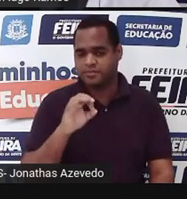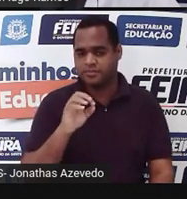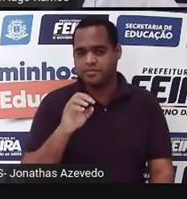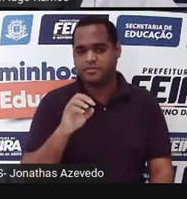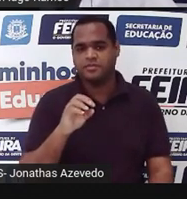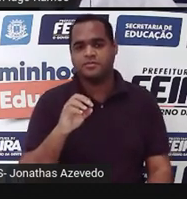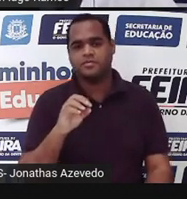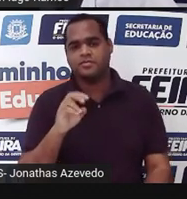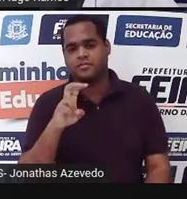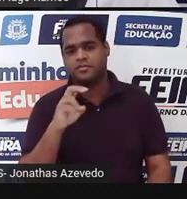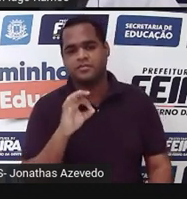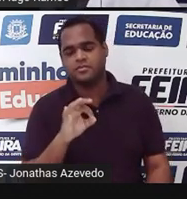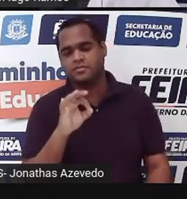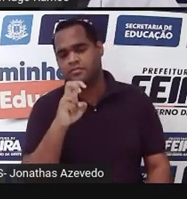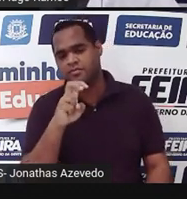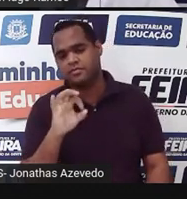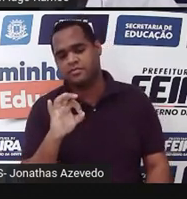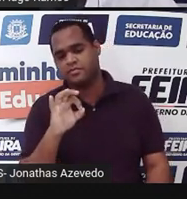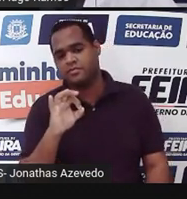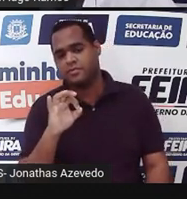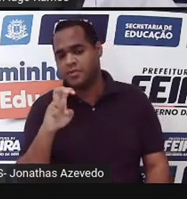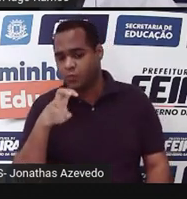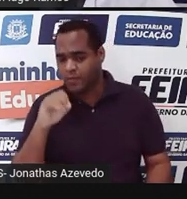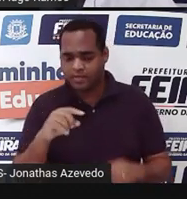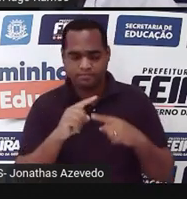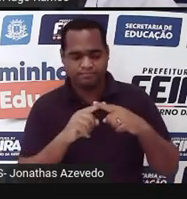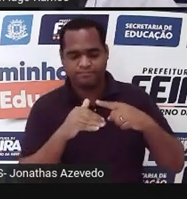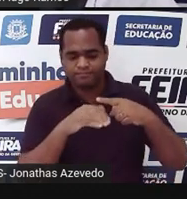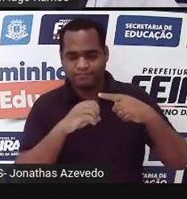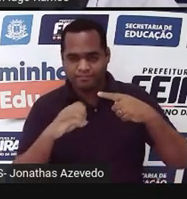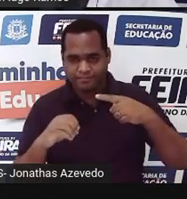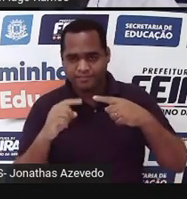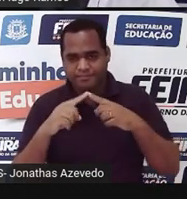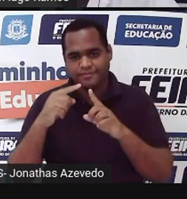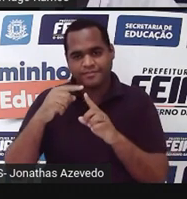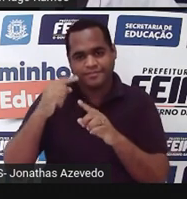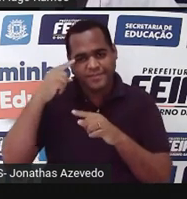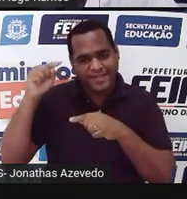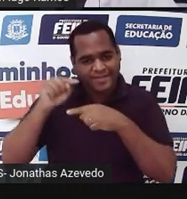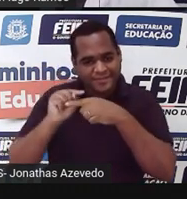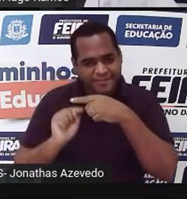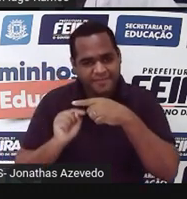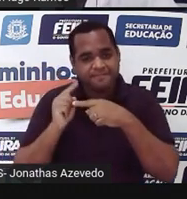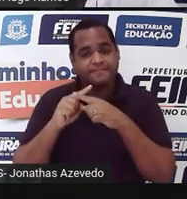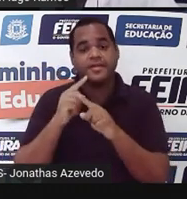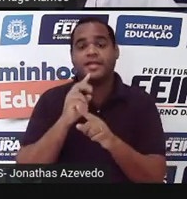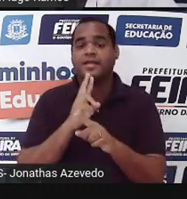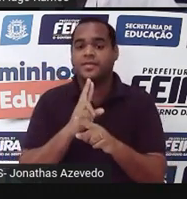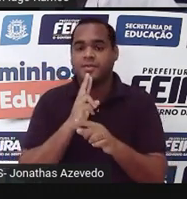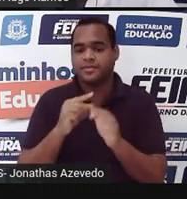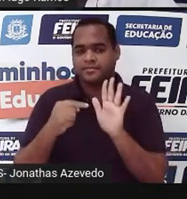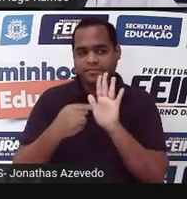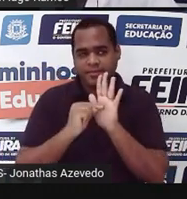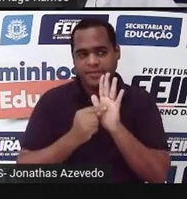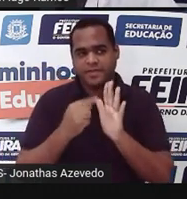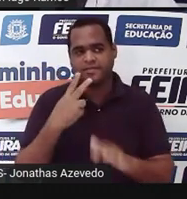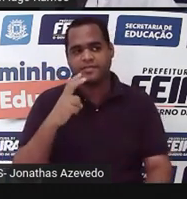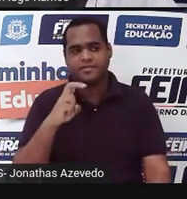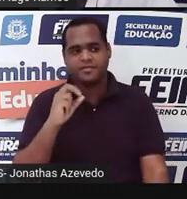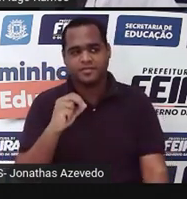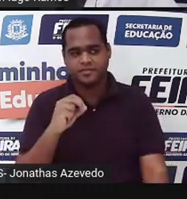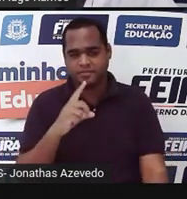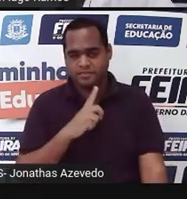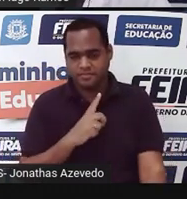dividido por 100. Estou escrevendo ali na tela na forma de fração. O resultado disso depois vai multiplicar por 250, tá?